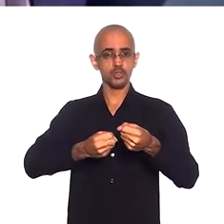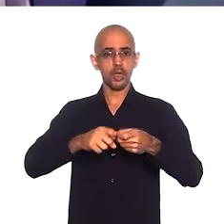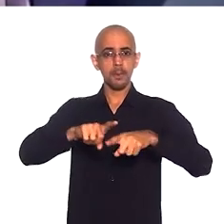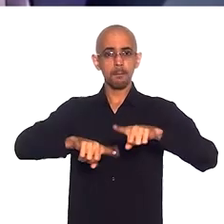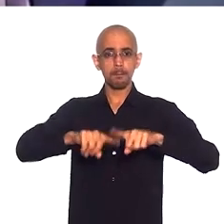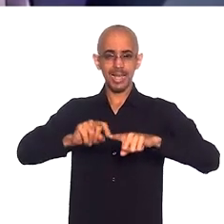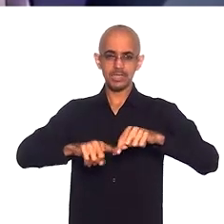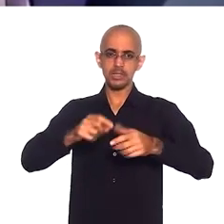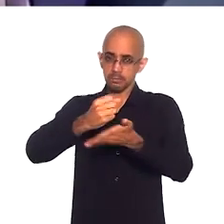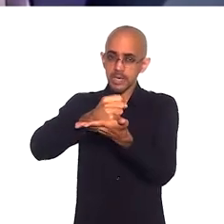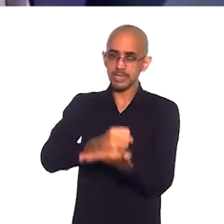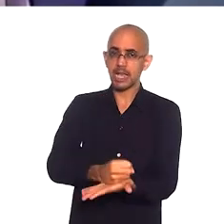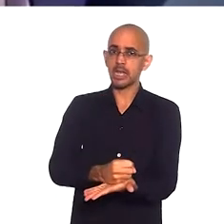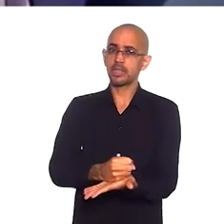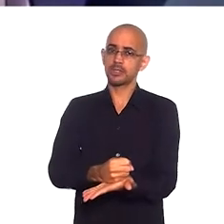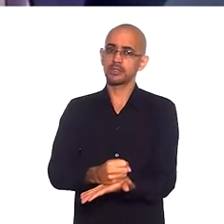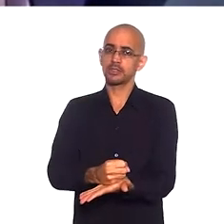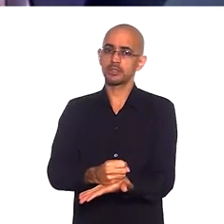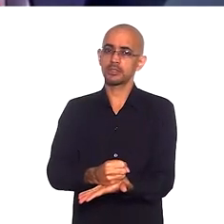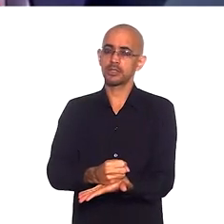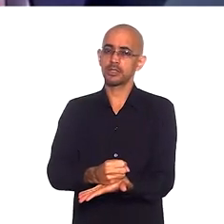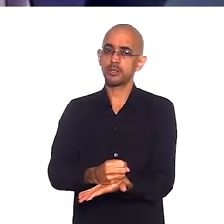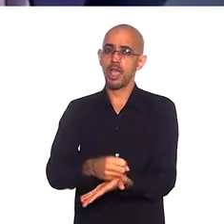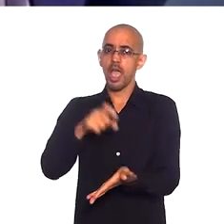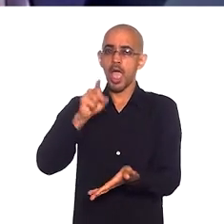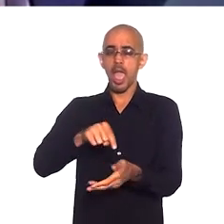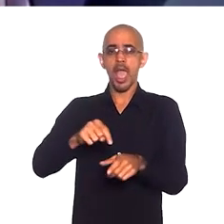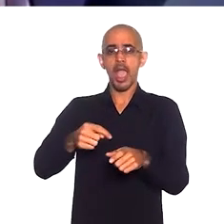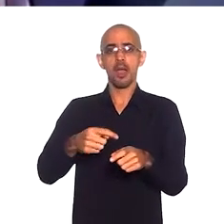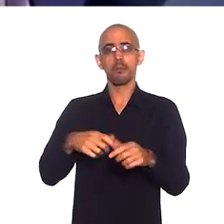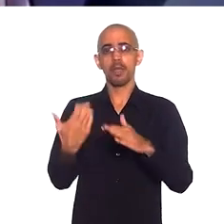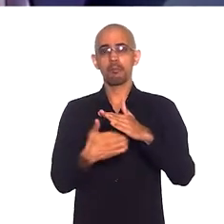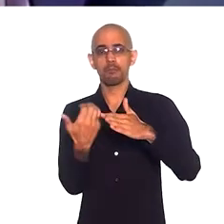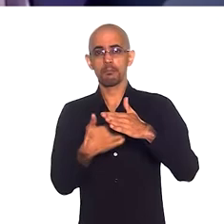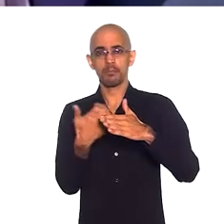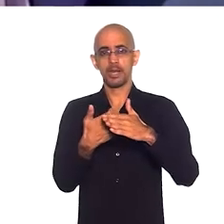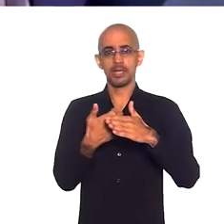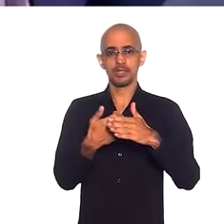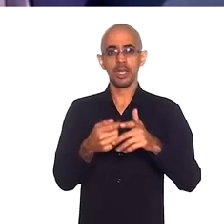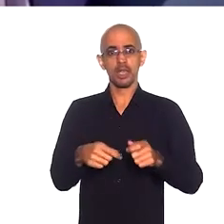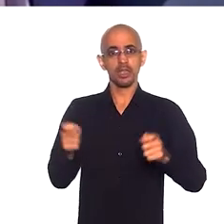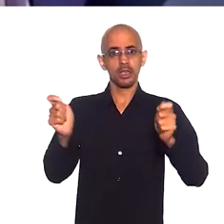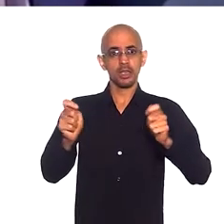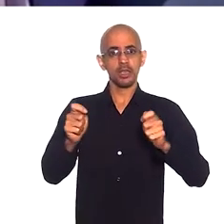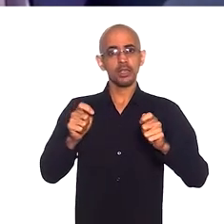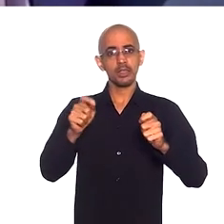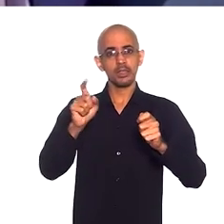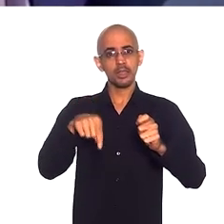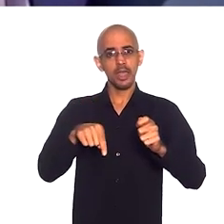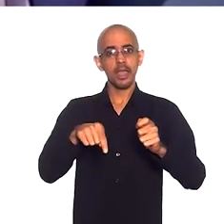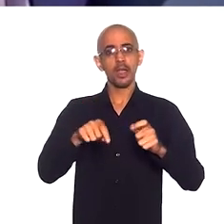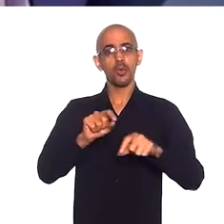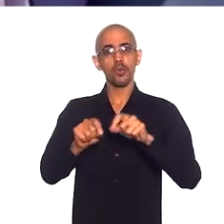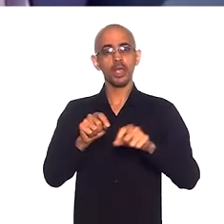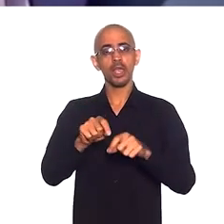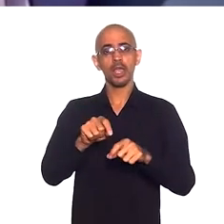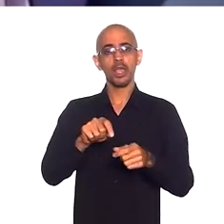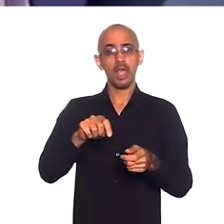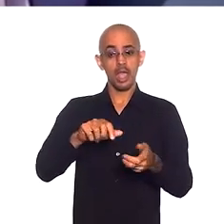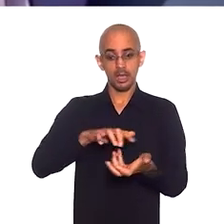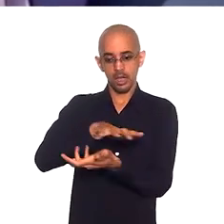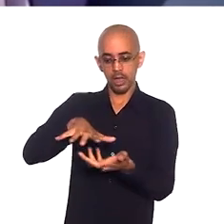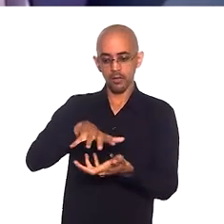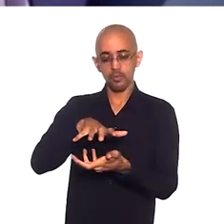peças pesadas mesmo. Então, ela é uma empresa recuperada. O é empresa recuperada?